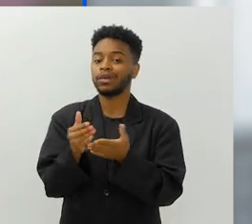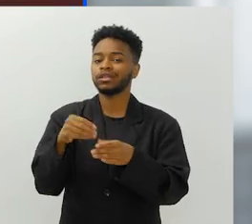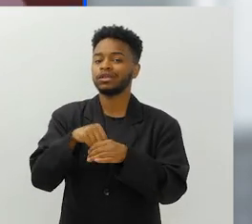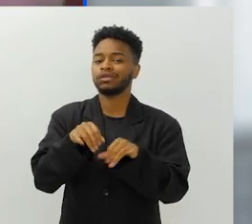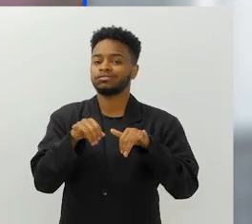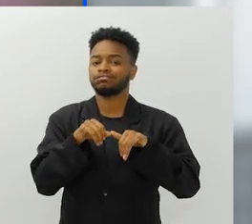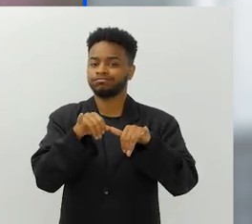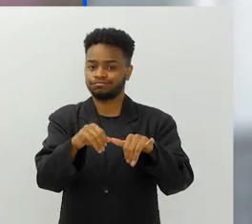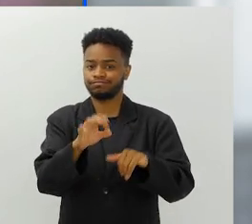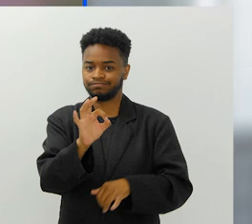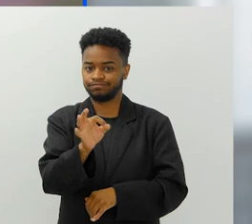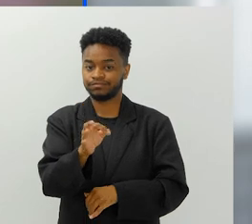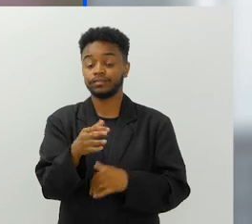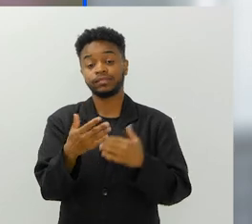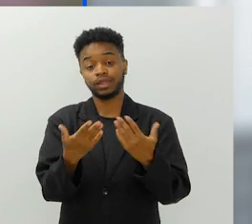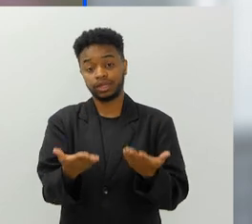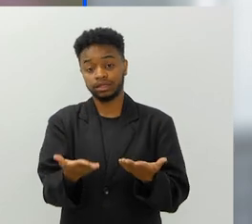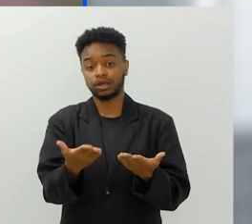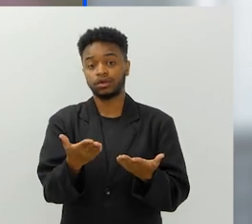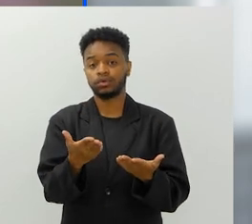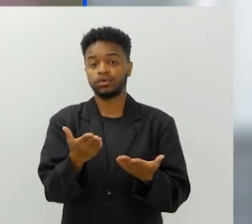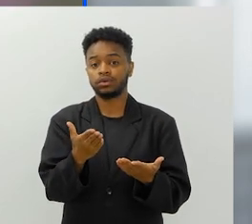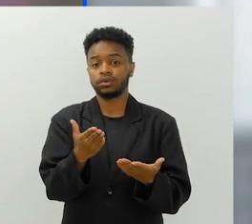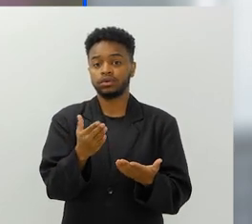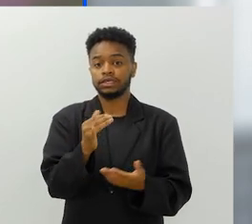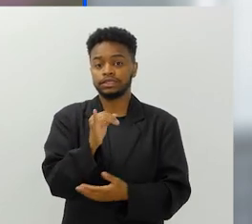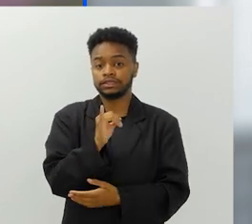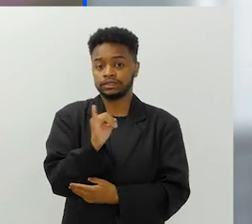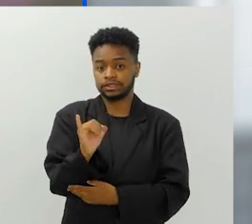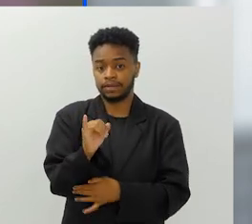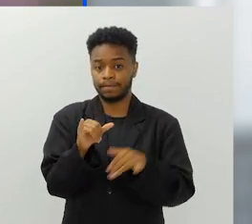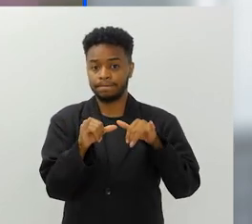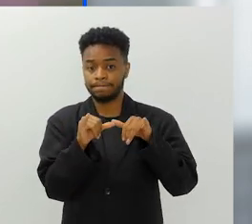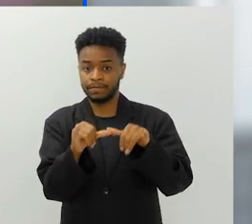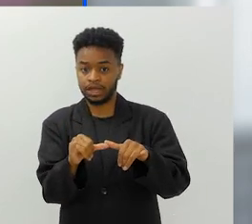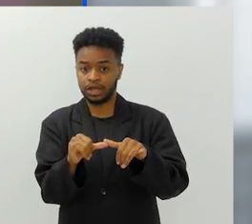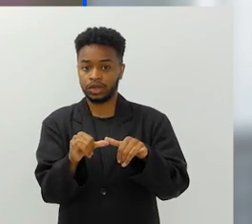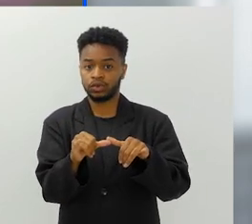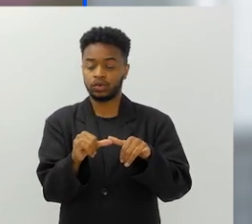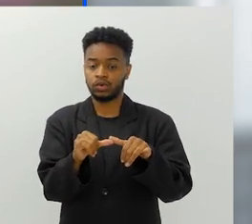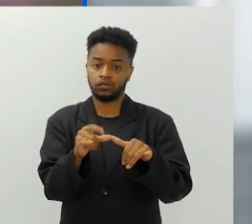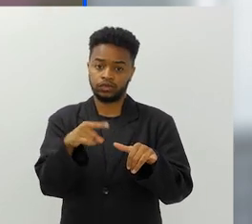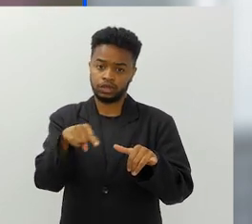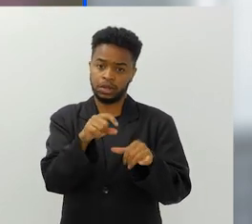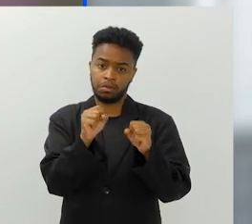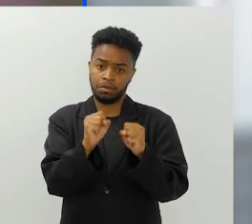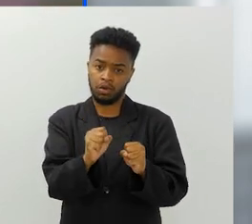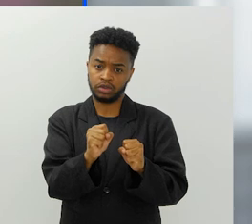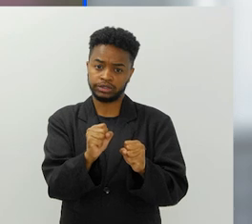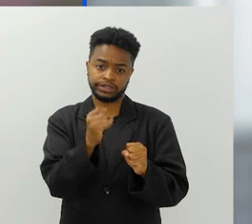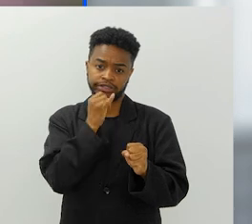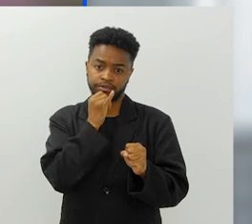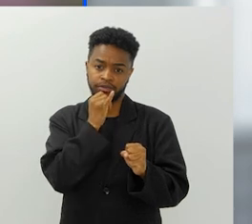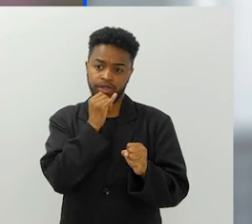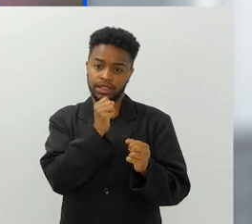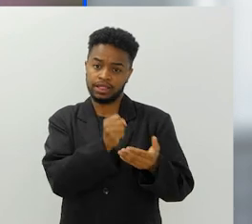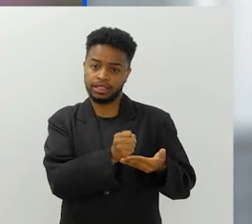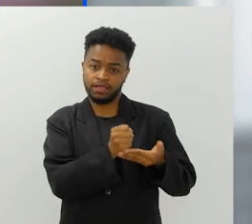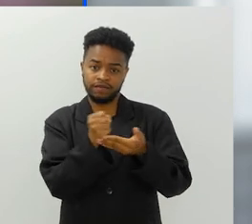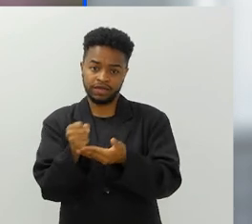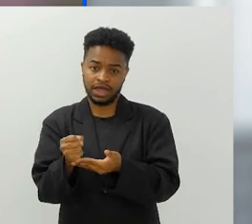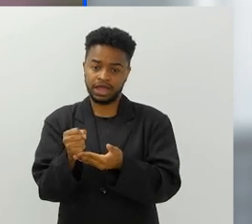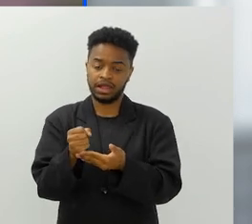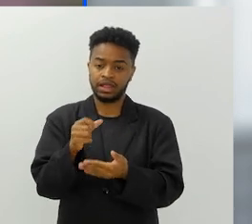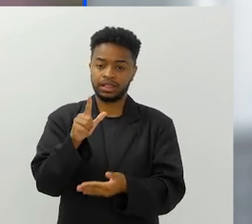Começa no supermercado, né? Então, se tem ali uma possibilidade de você levar uma lata de